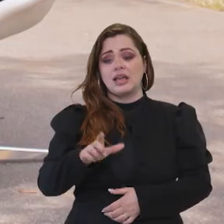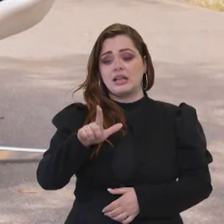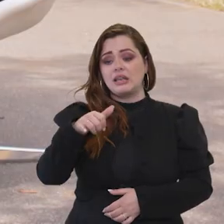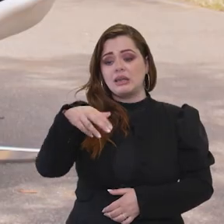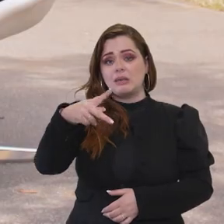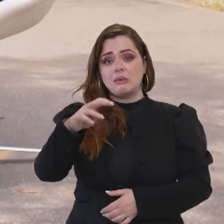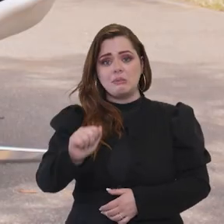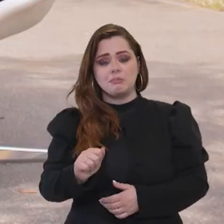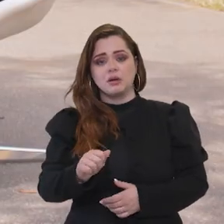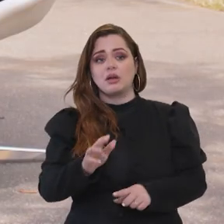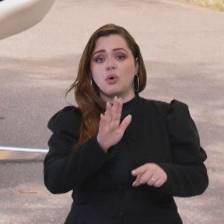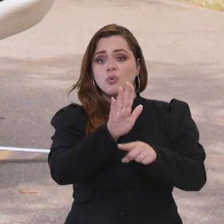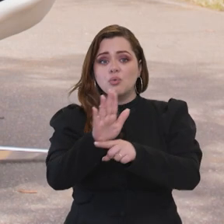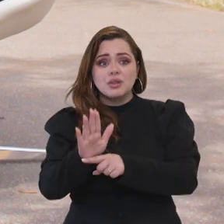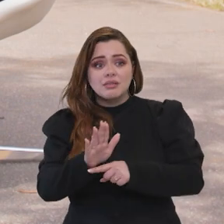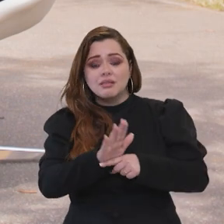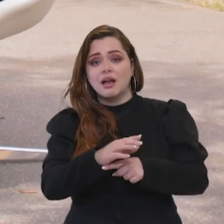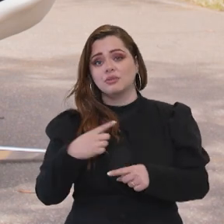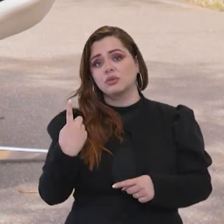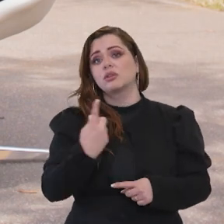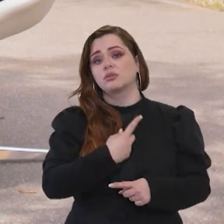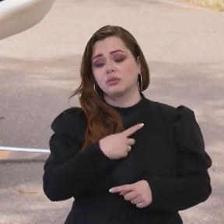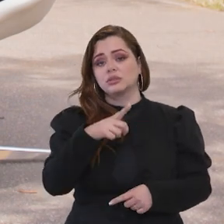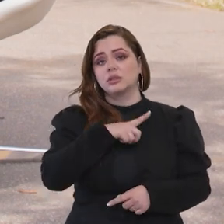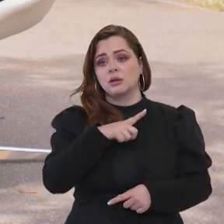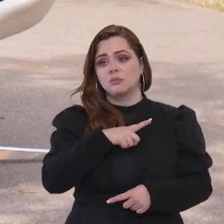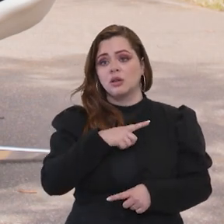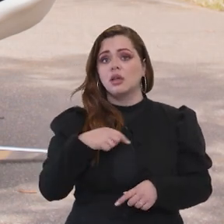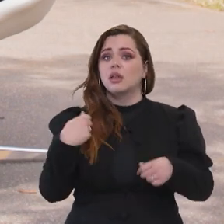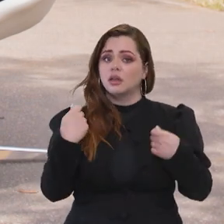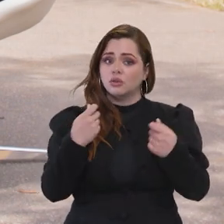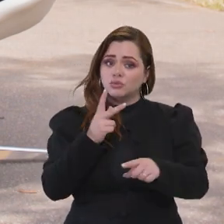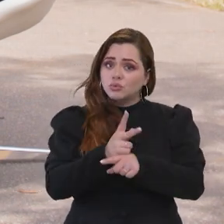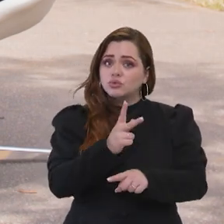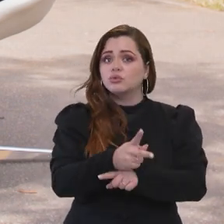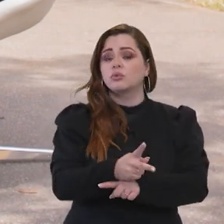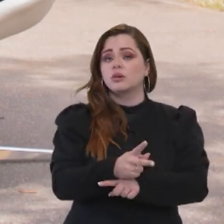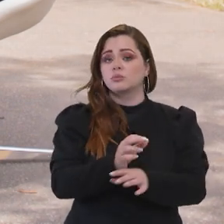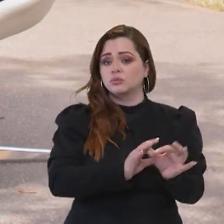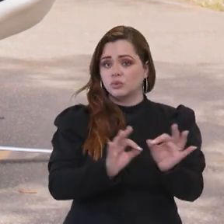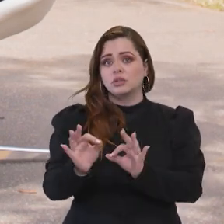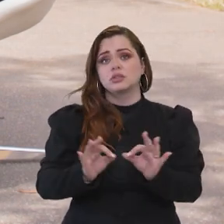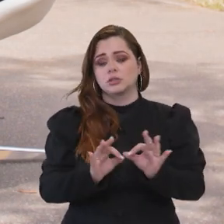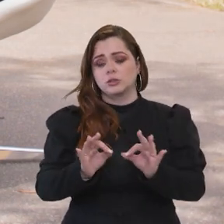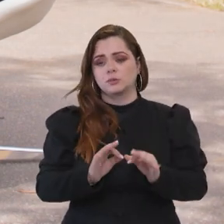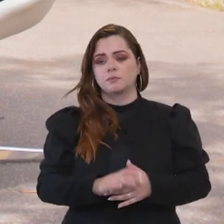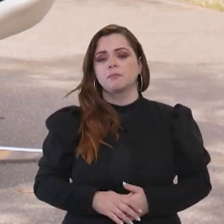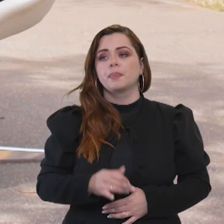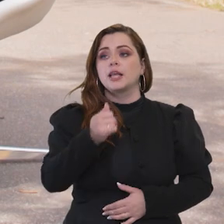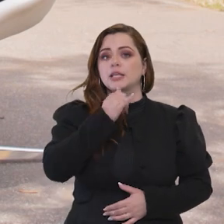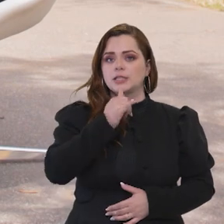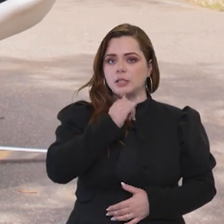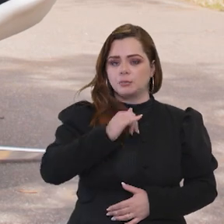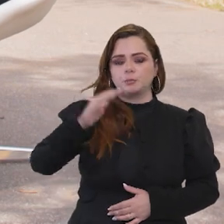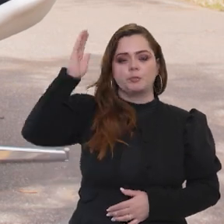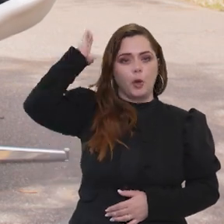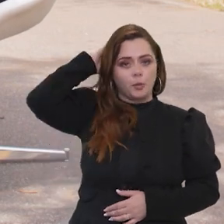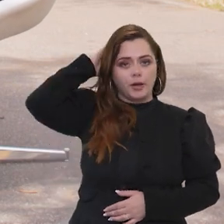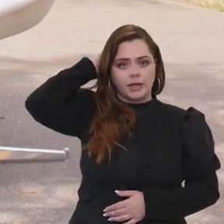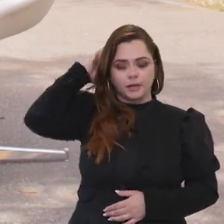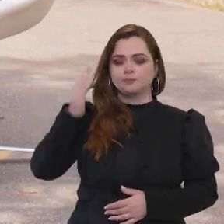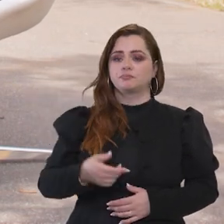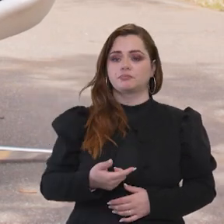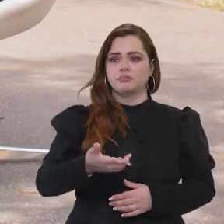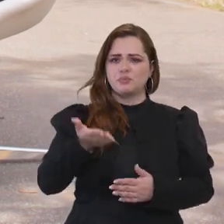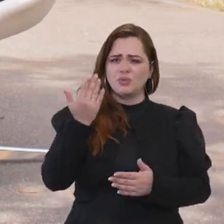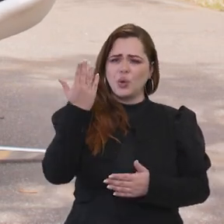casa, que é a questão da preservação da Amazônia, e nós estamos fazendo o dever de casa. Por exemplo, o Pará, que vinha durante